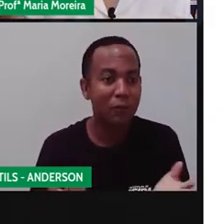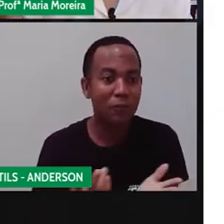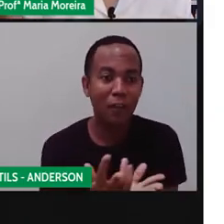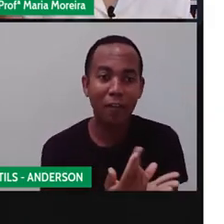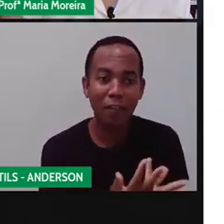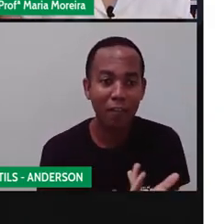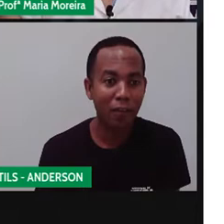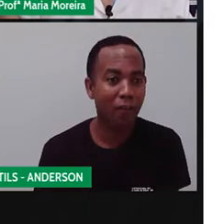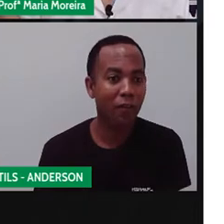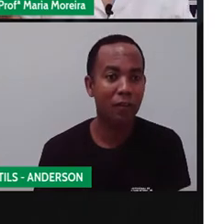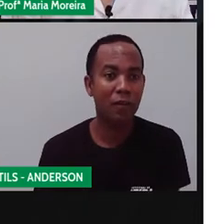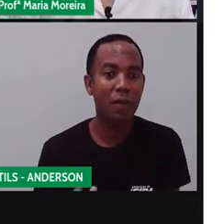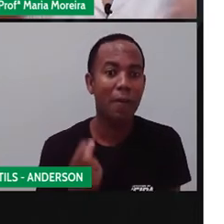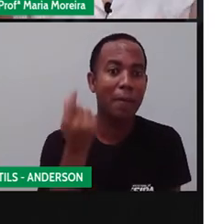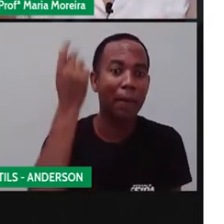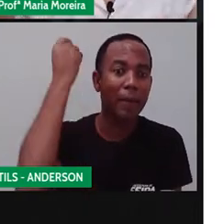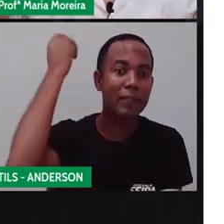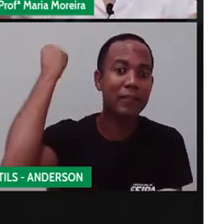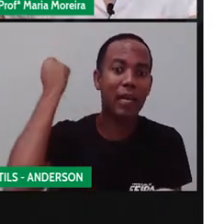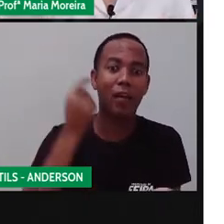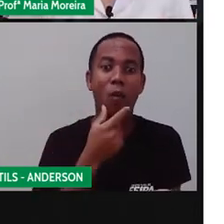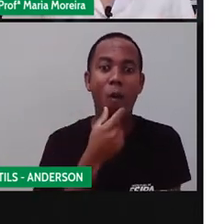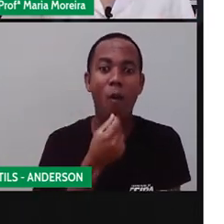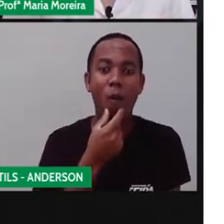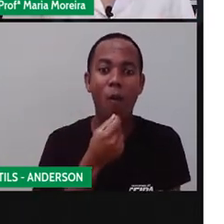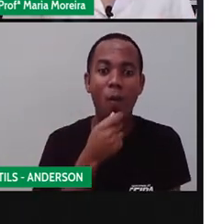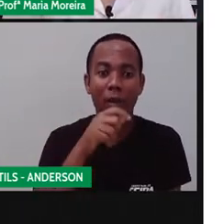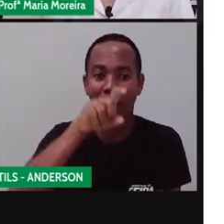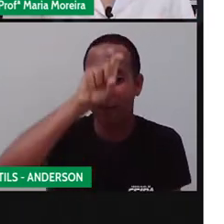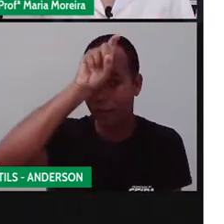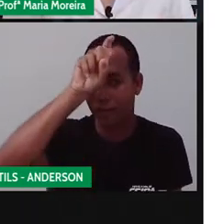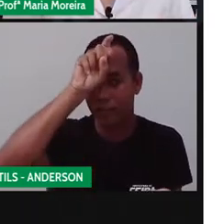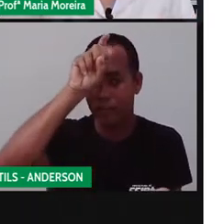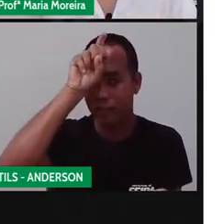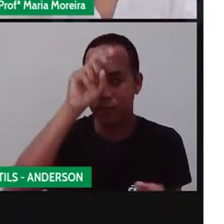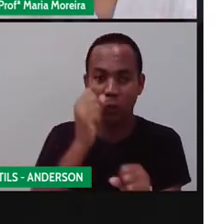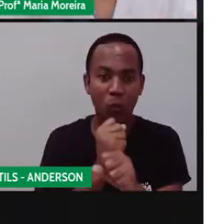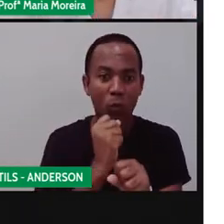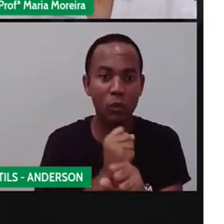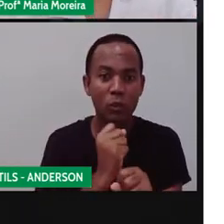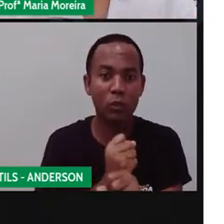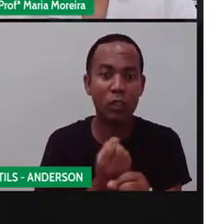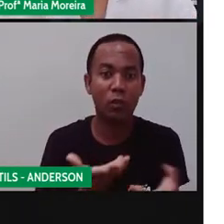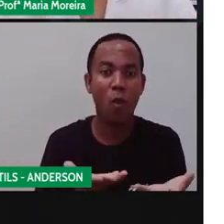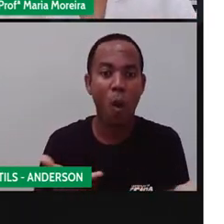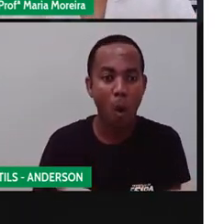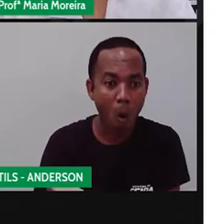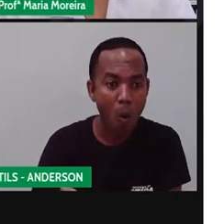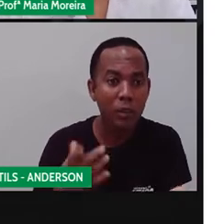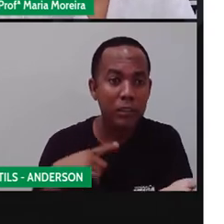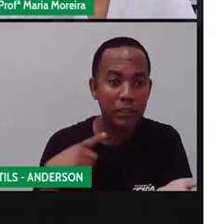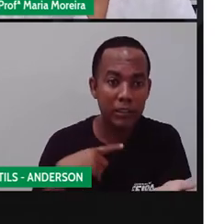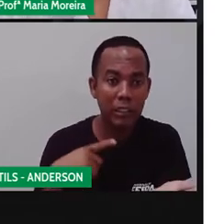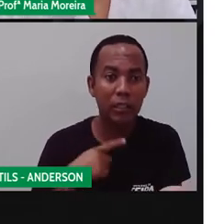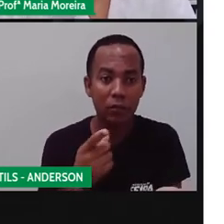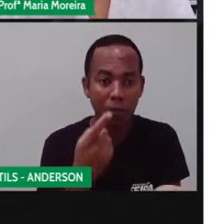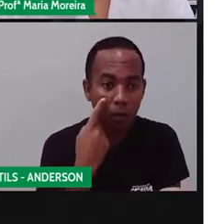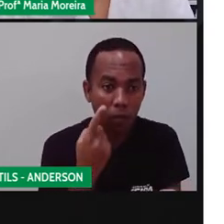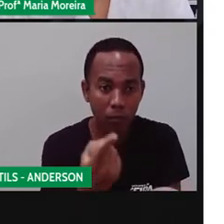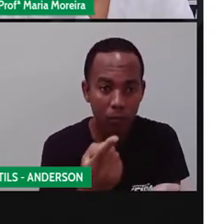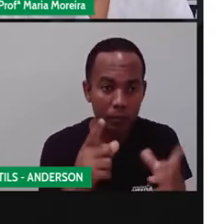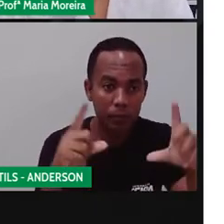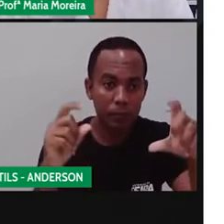pirâmides há 4.500 anos que estão lá até hoje. Olha só que impressionante.